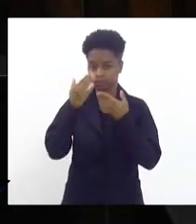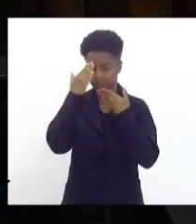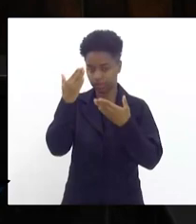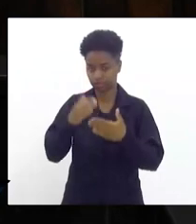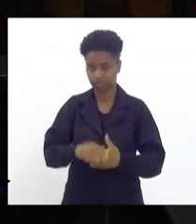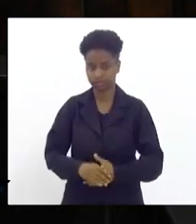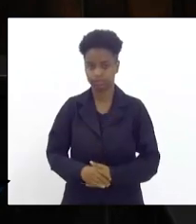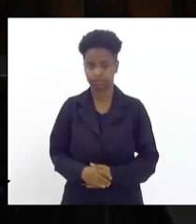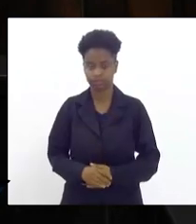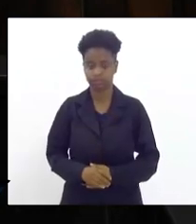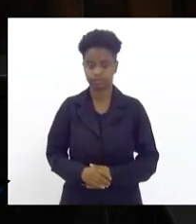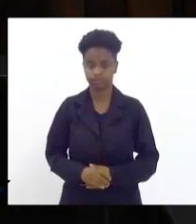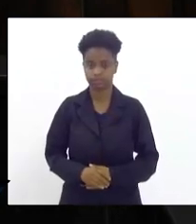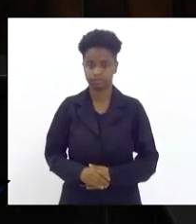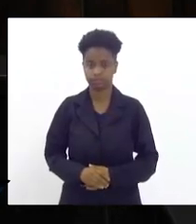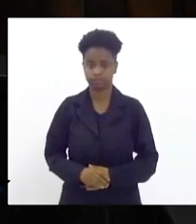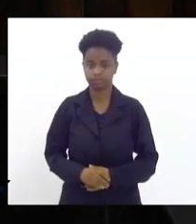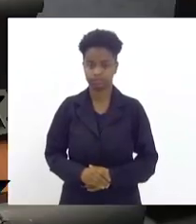senhor presidente.